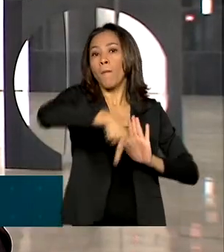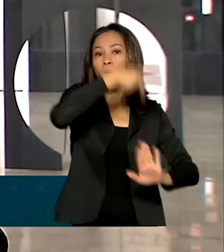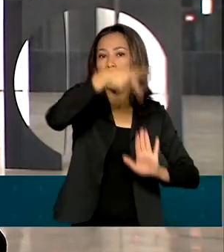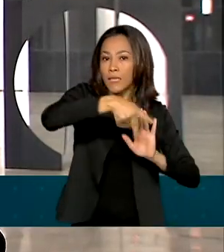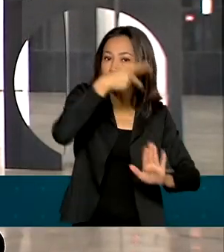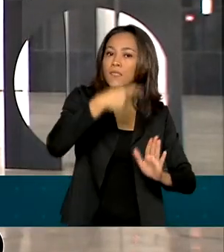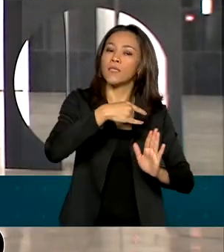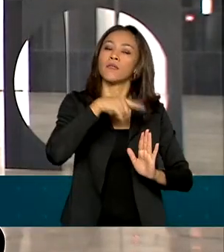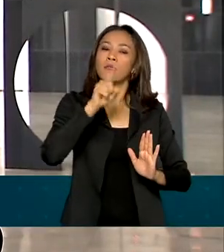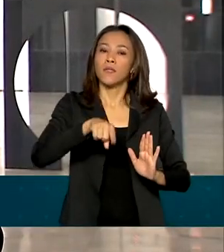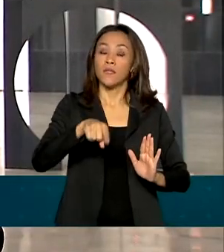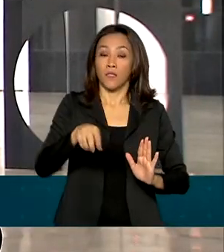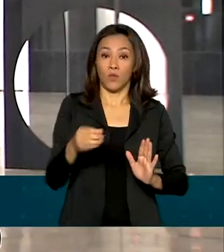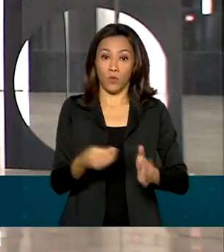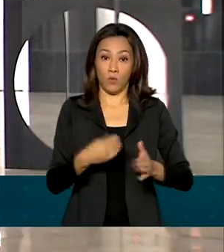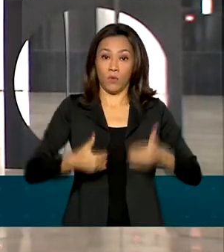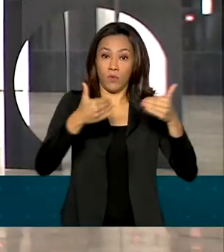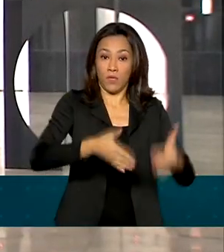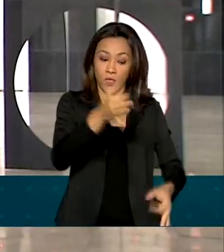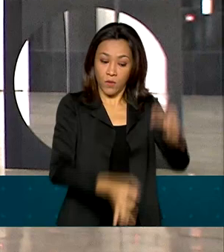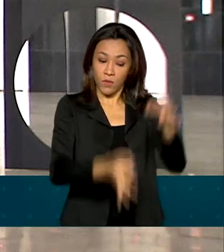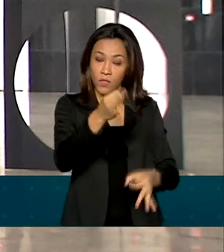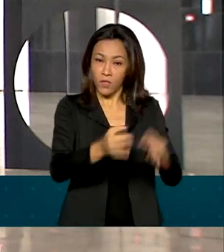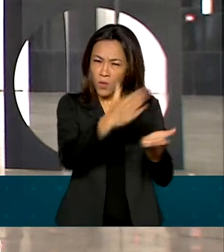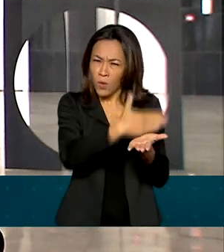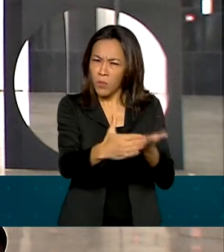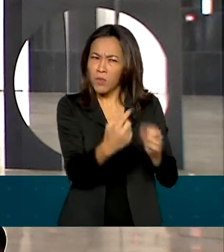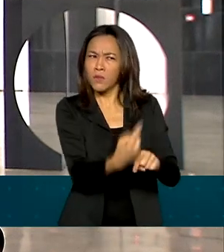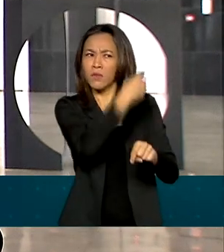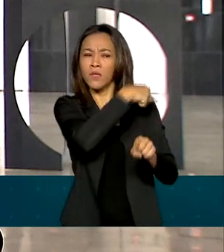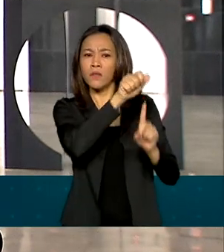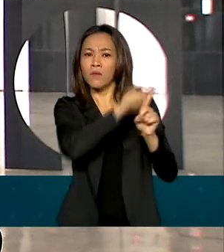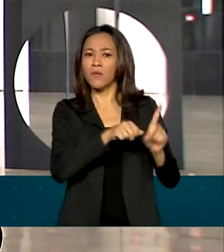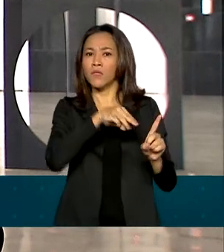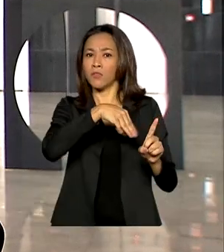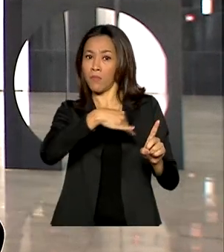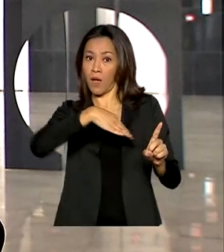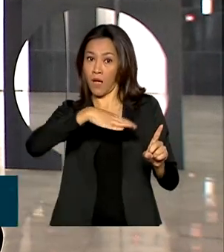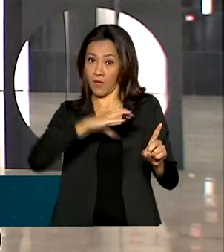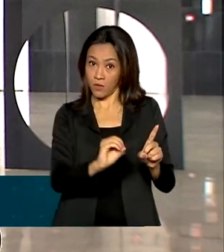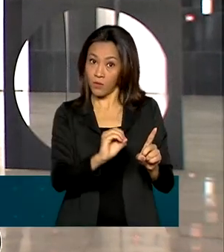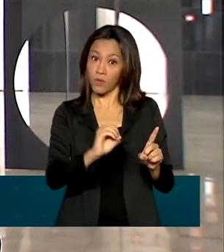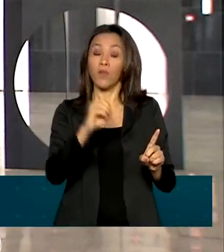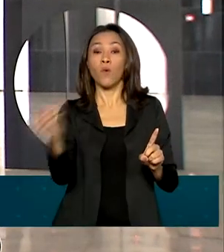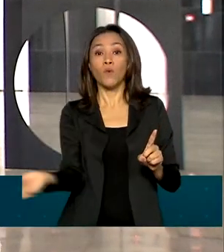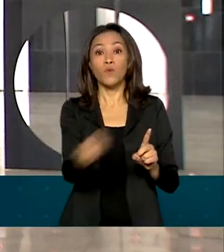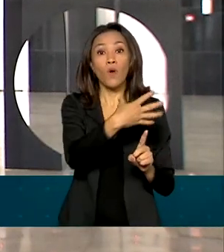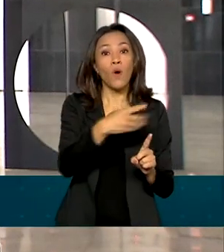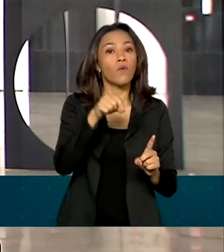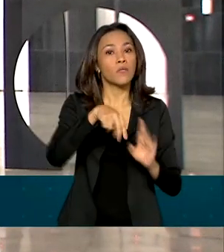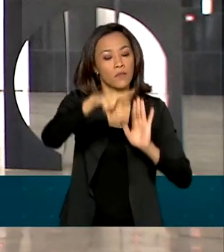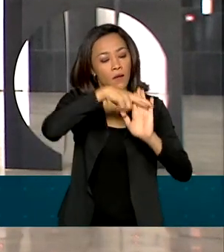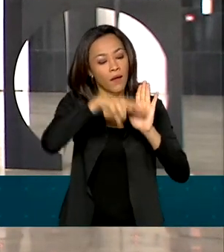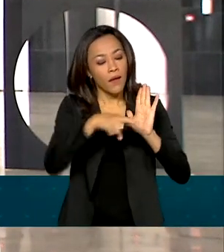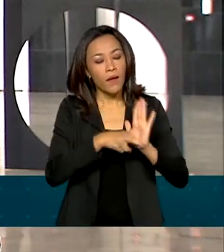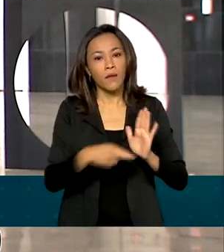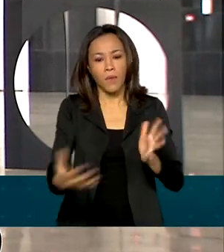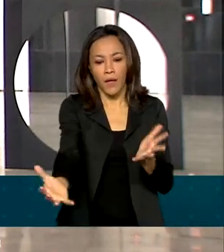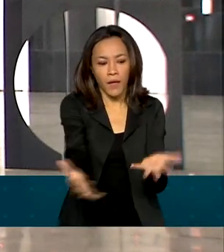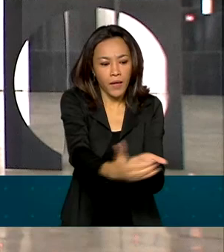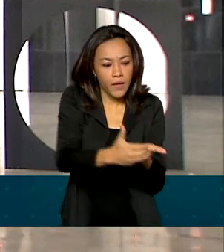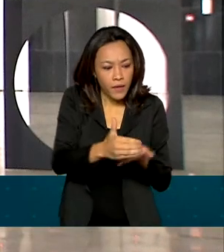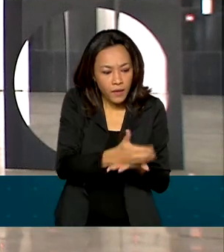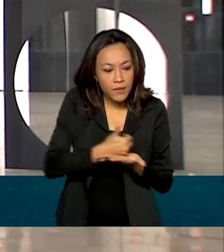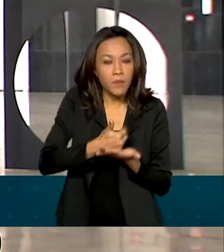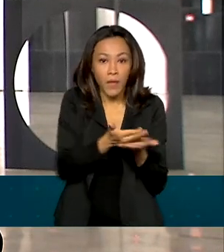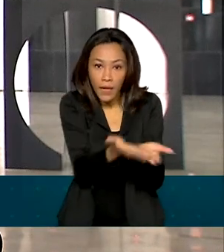Justiça e Segurança Pública, em vigor desde o início de março, estabeleceu novas diretrizes para o recebimento desses recursos pelos